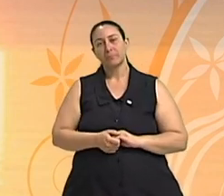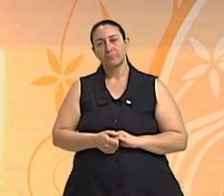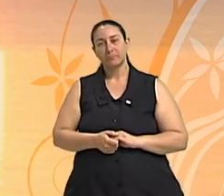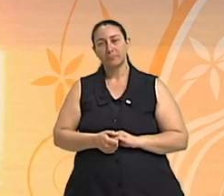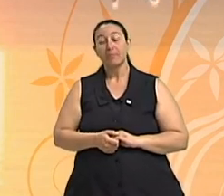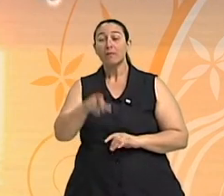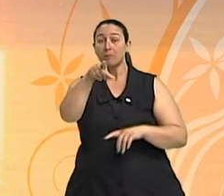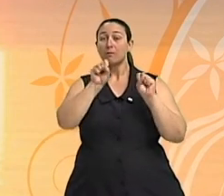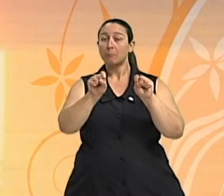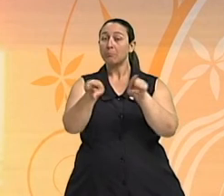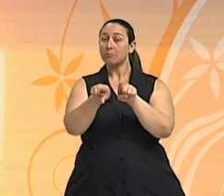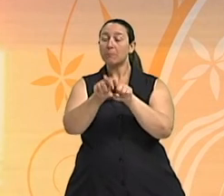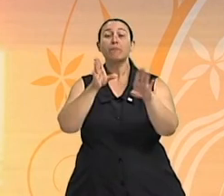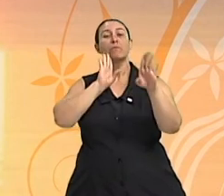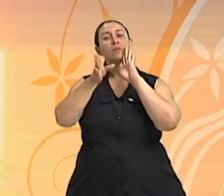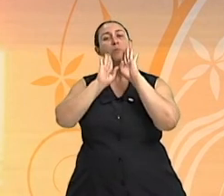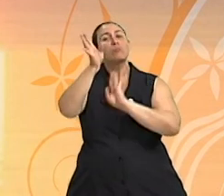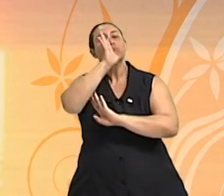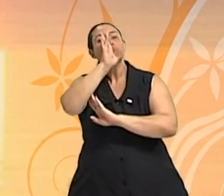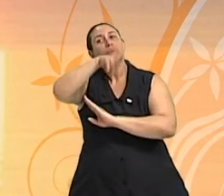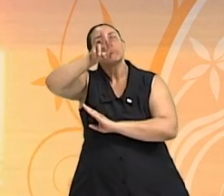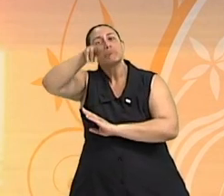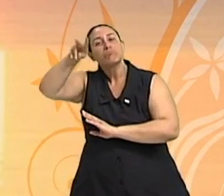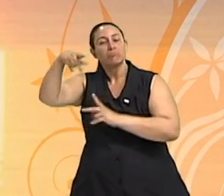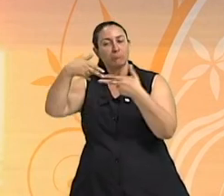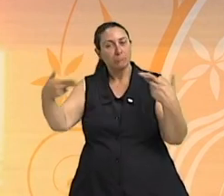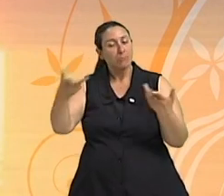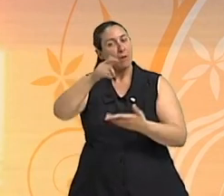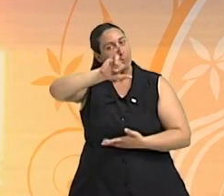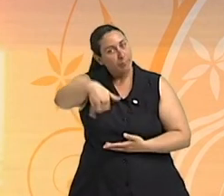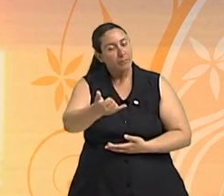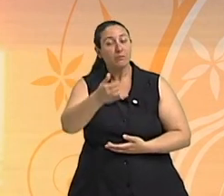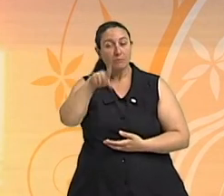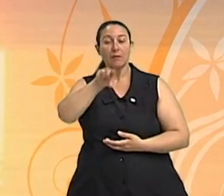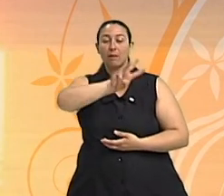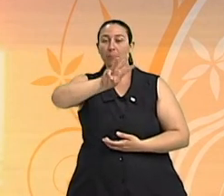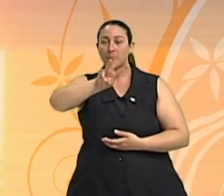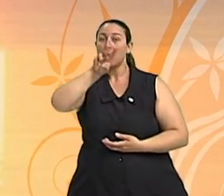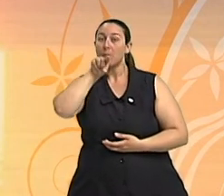32 Compartilhe suas experiências no nosso Facebook www